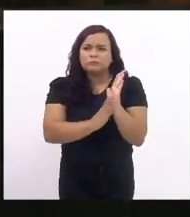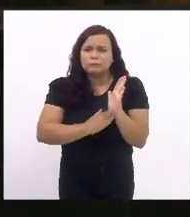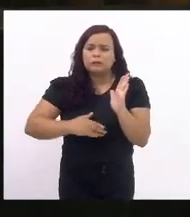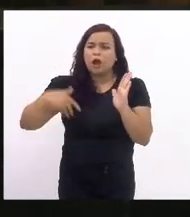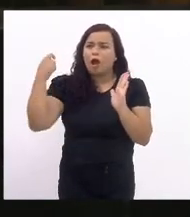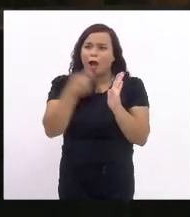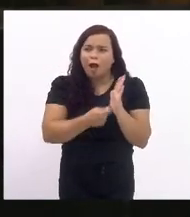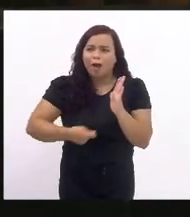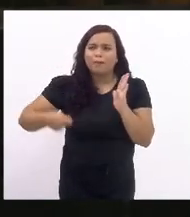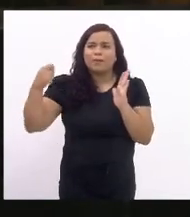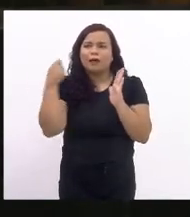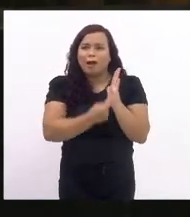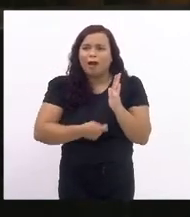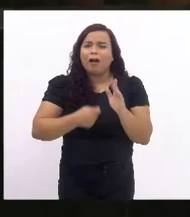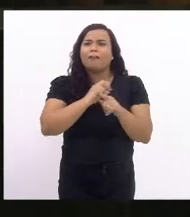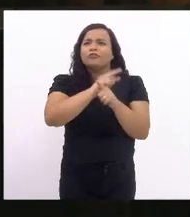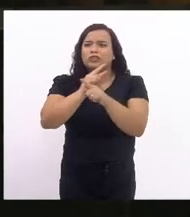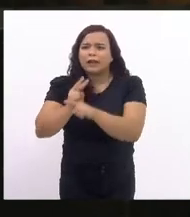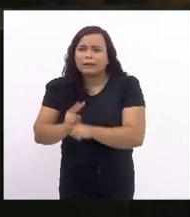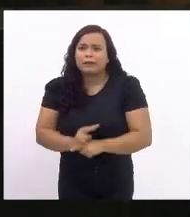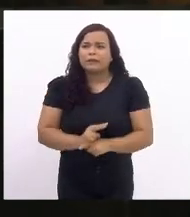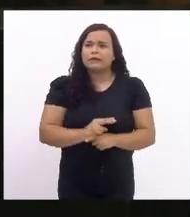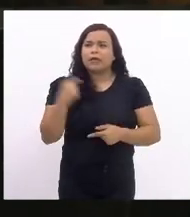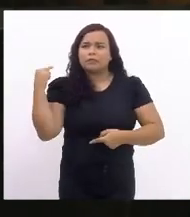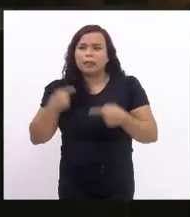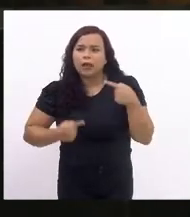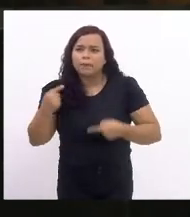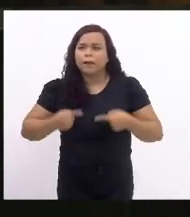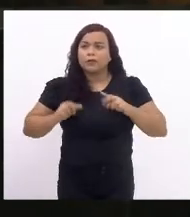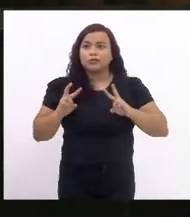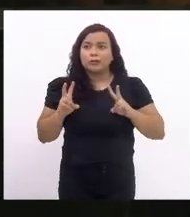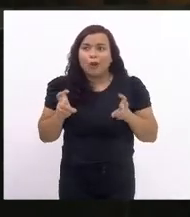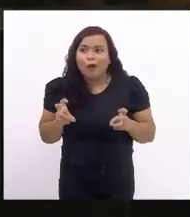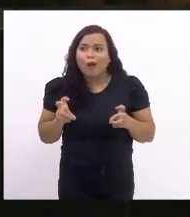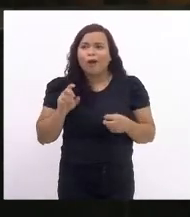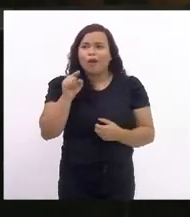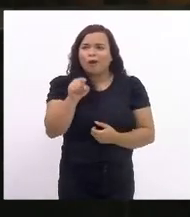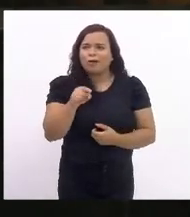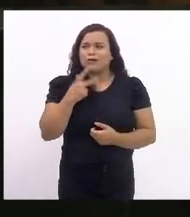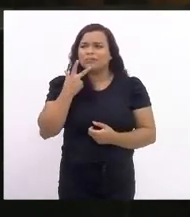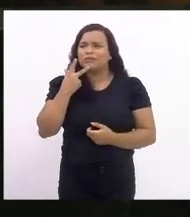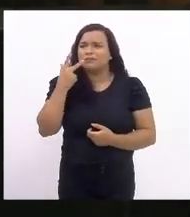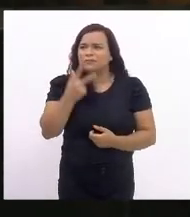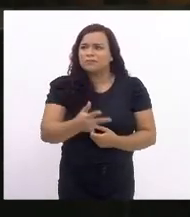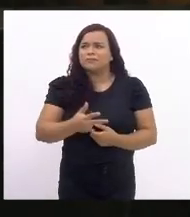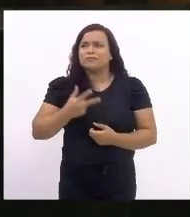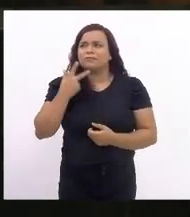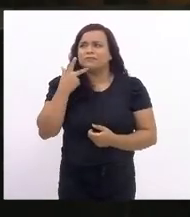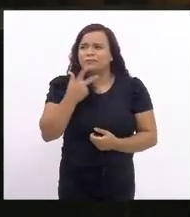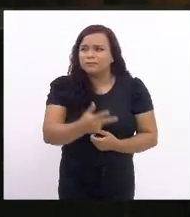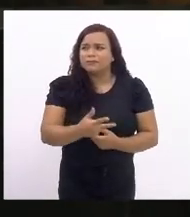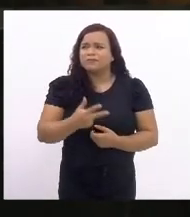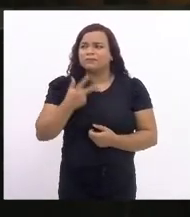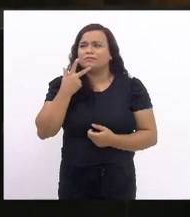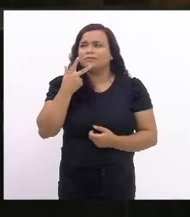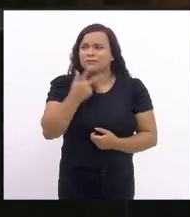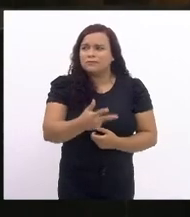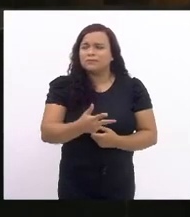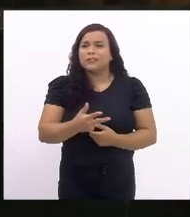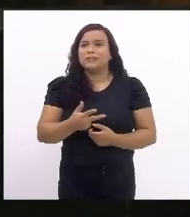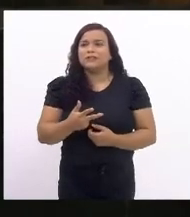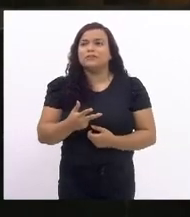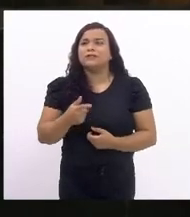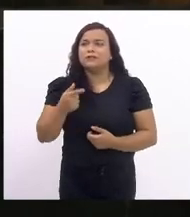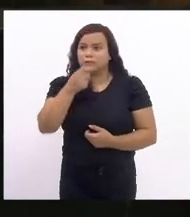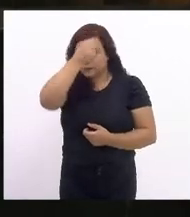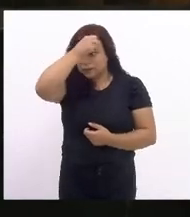fiscalizando, que eu venho debatendo sobre esses assuntos. No final do ano passado, deputada Tia Ju, o prefeito